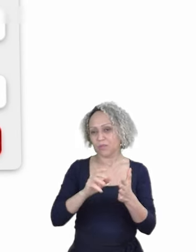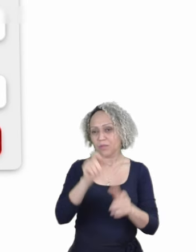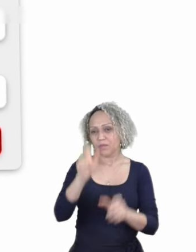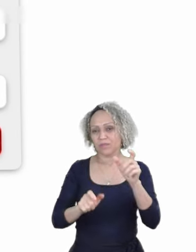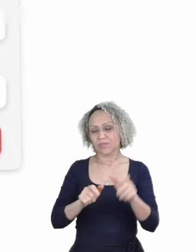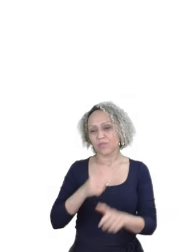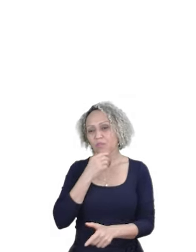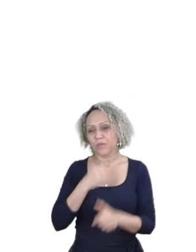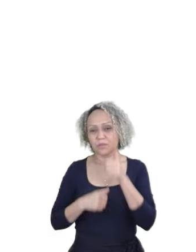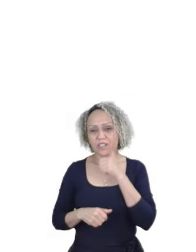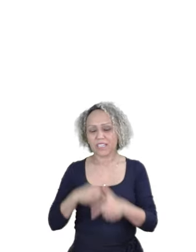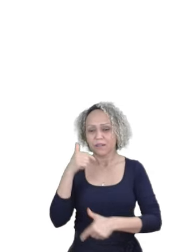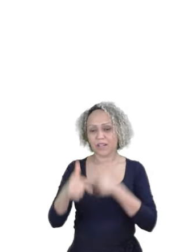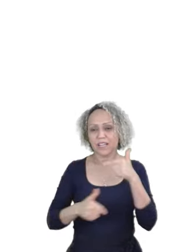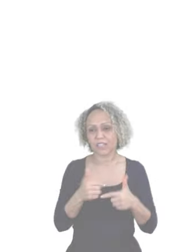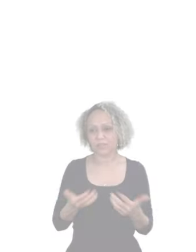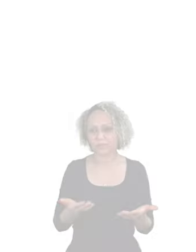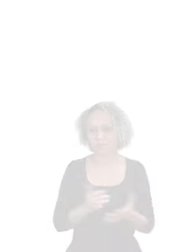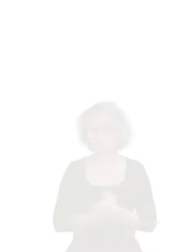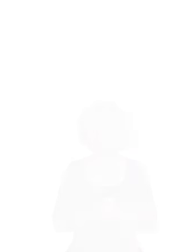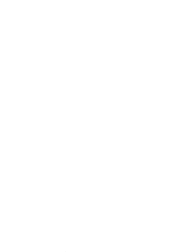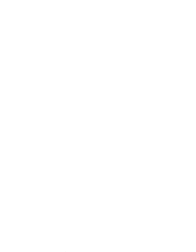Trabalhadoras. Música